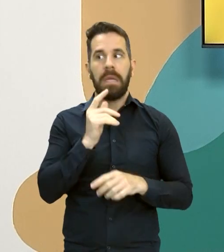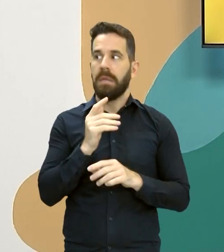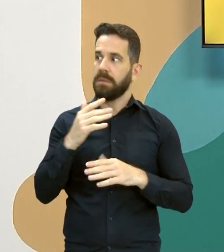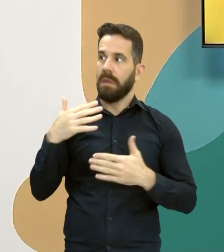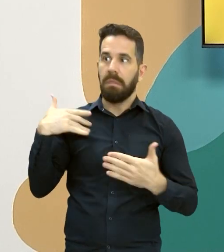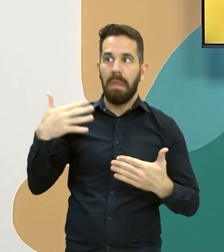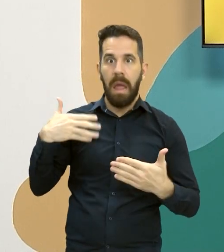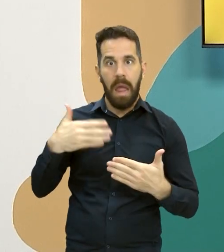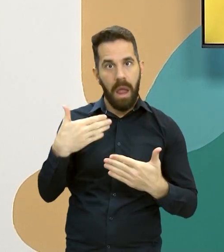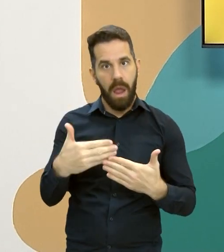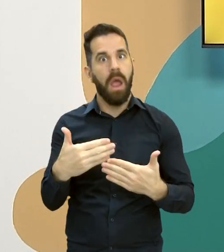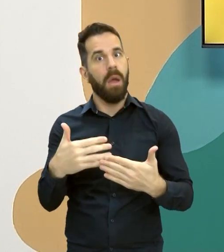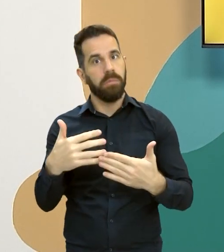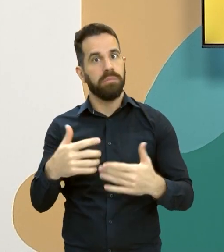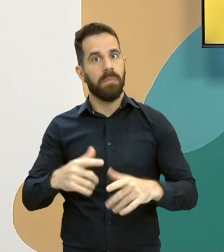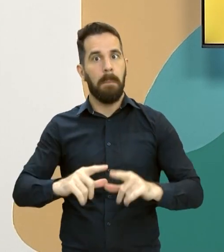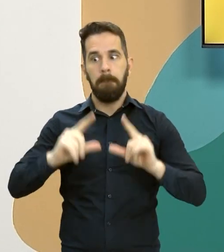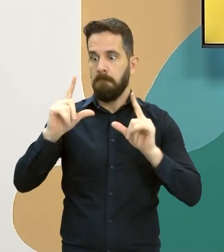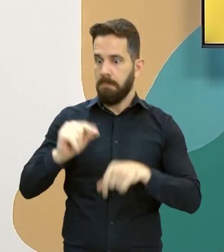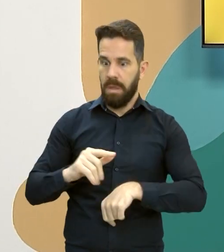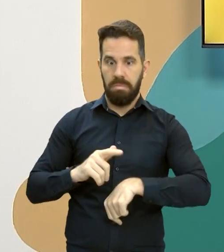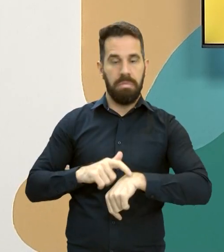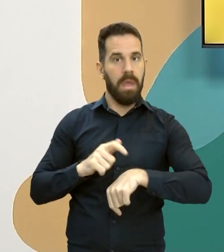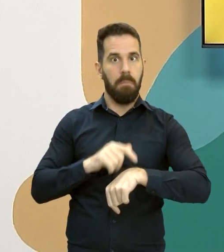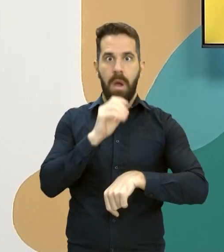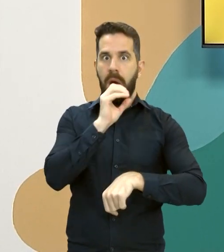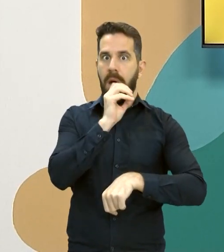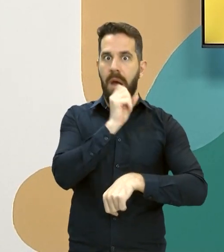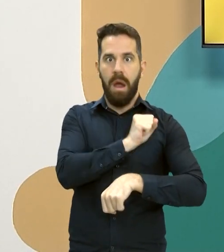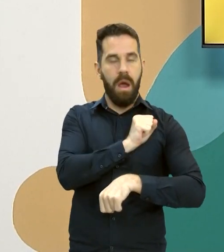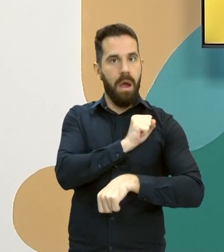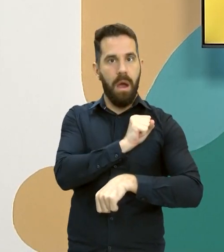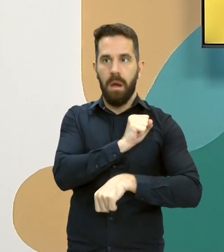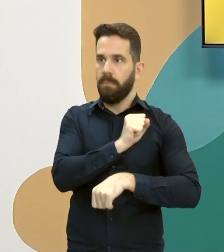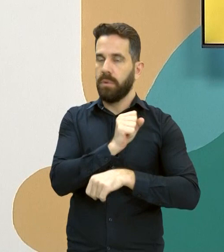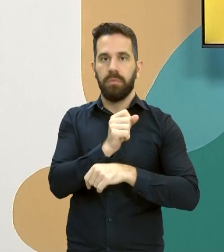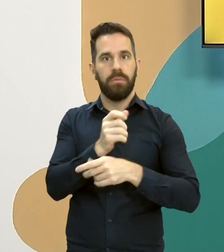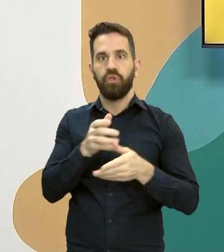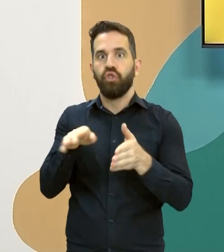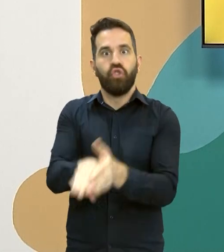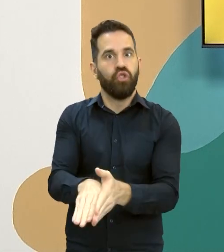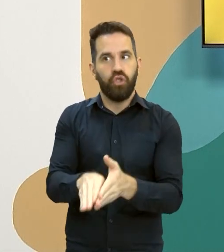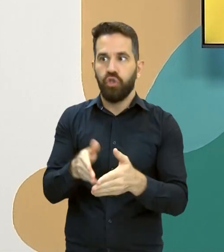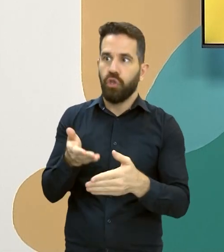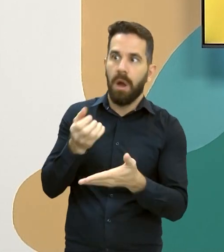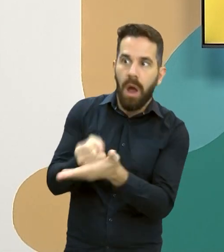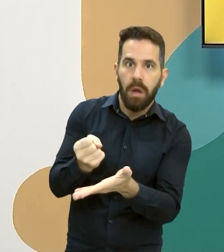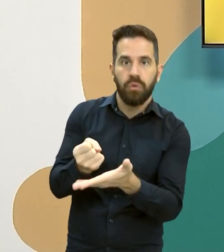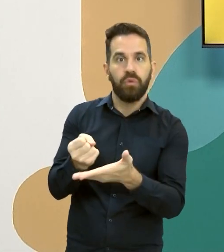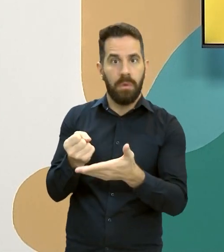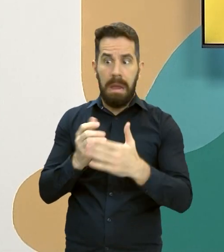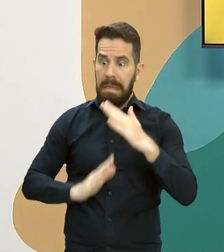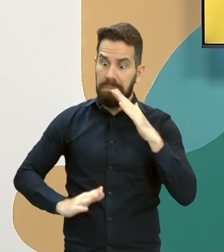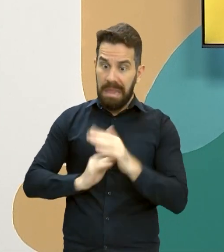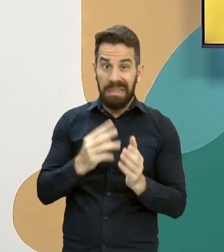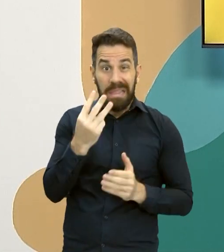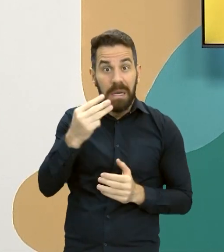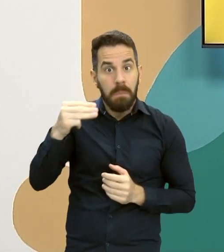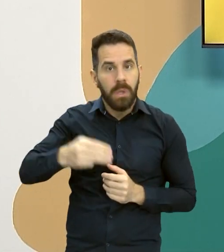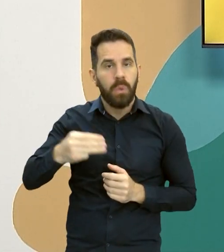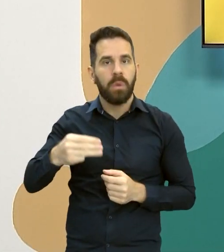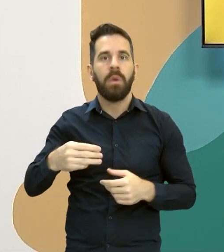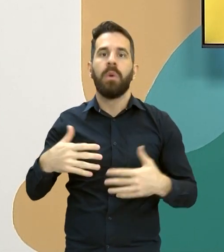tempo, o trabalho da SDH, que era antes desenvolvido com um tempo muito maior, e agora diminuiu para até três minutos, então, para te dar muito